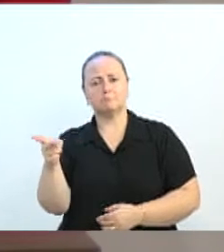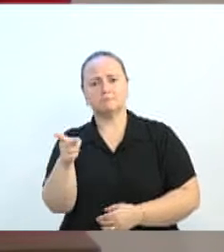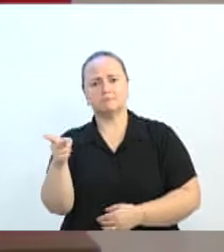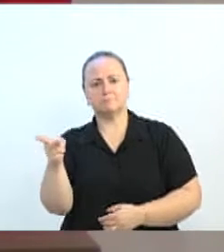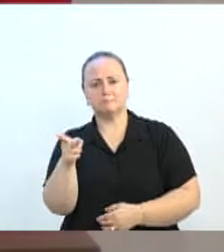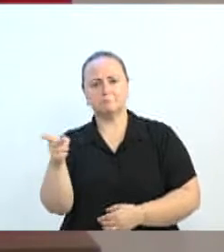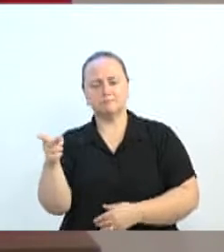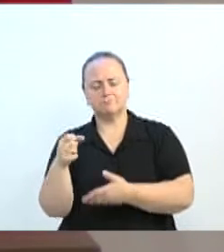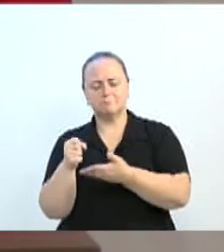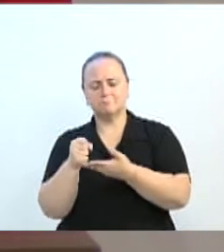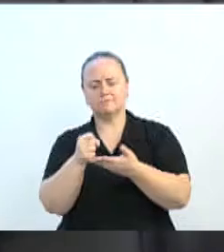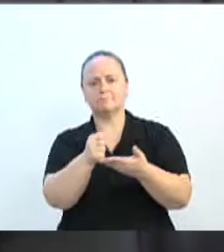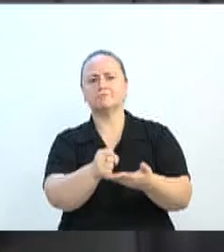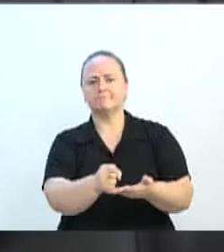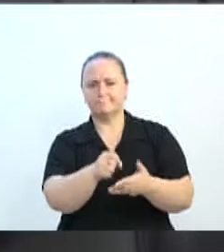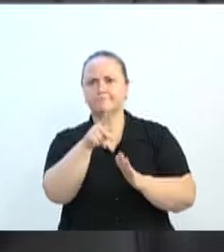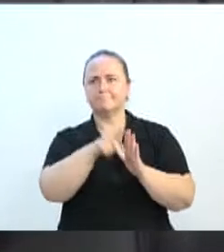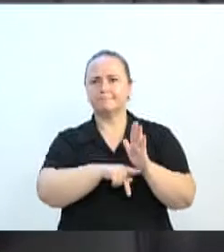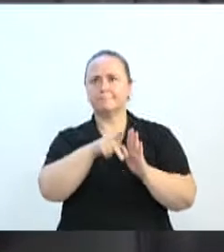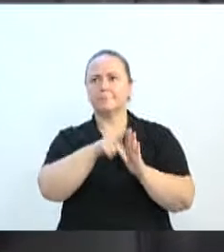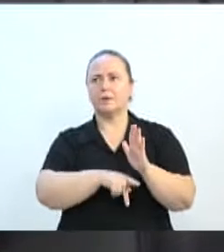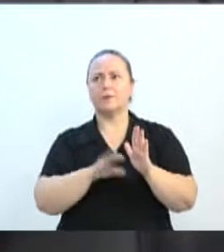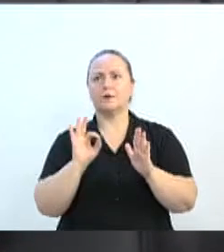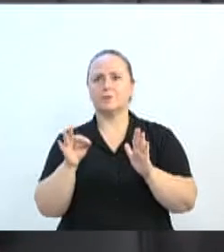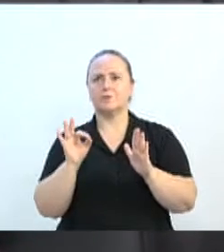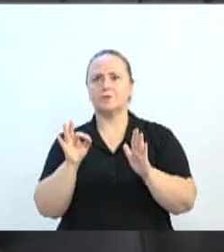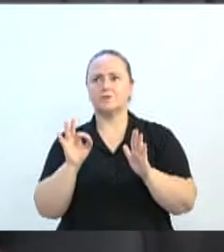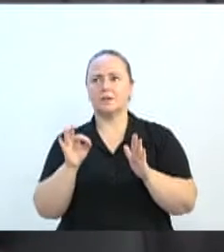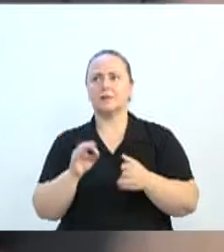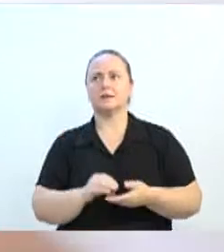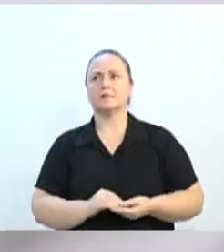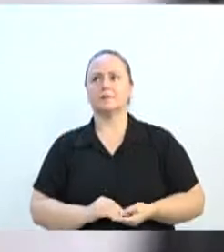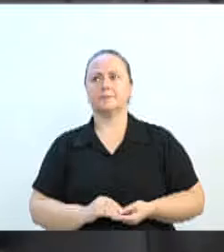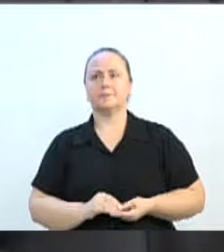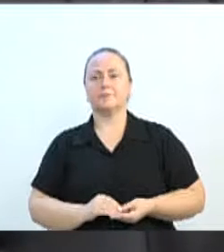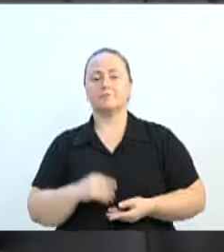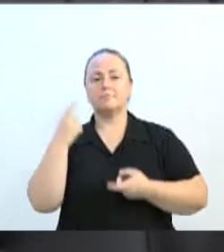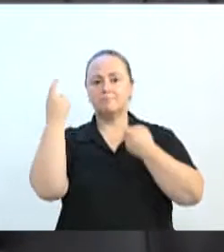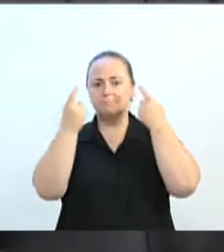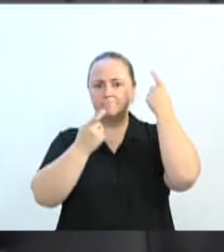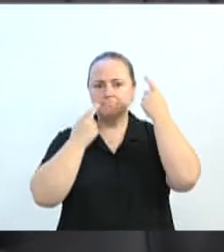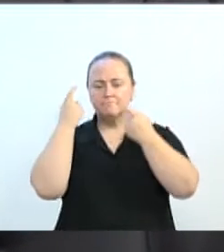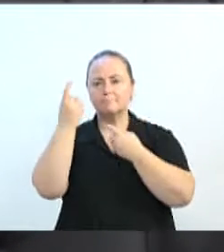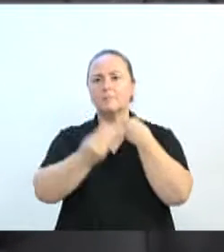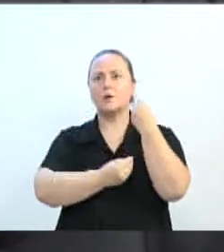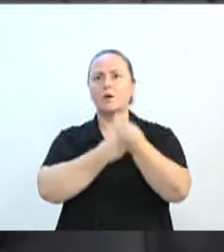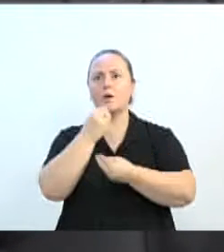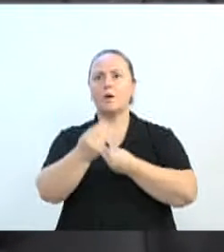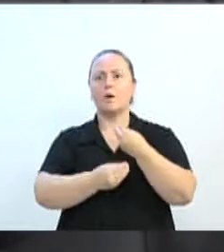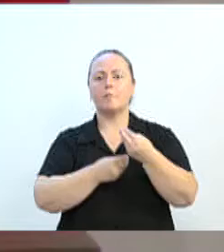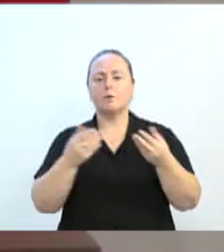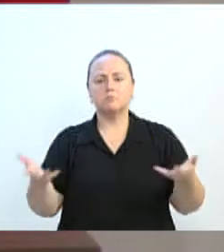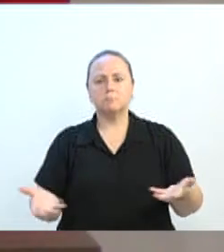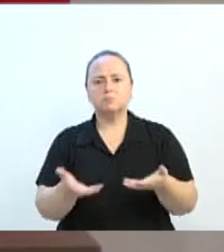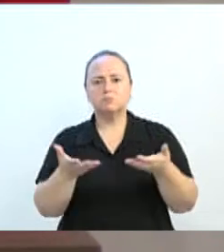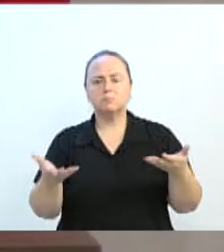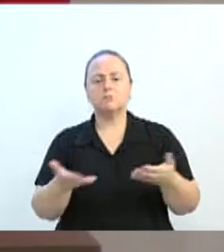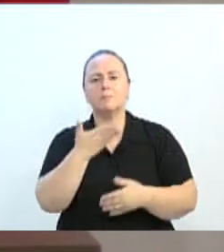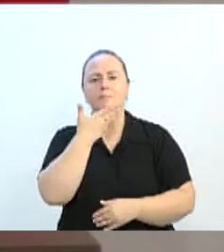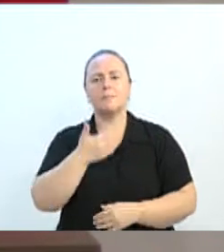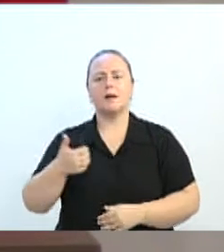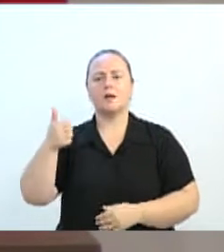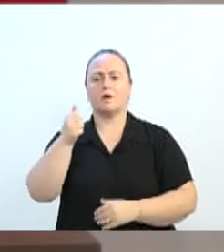alguns projetos, uma preocupação muito grande do que diz respeito à cidade de Blumenau no trânsito,